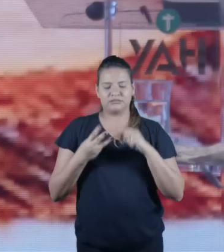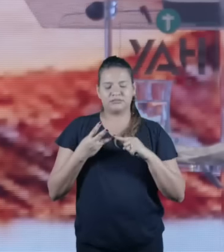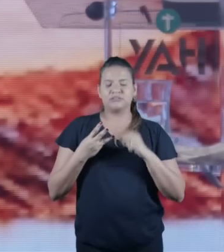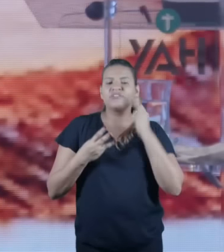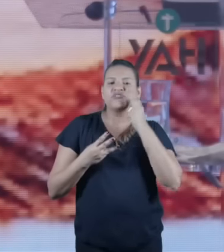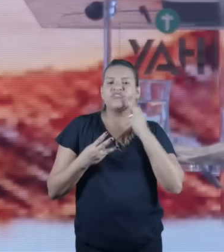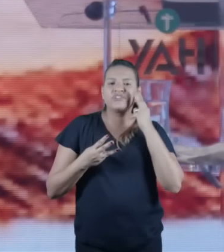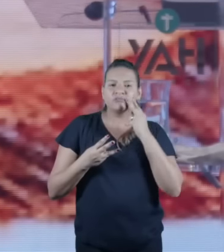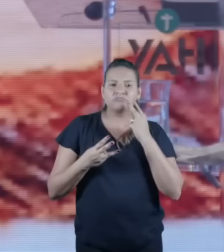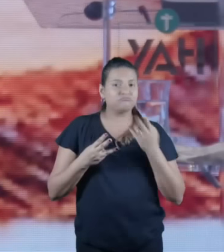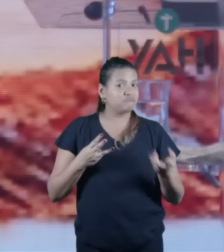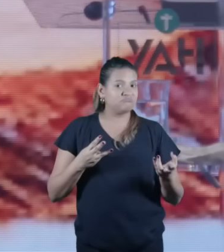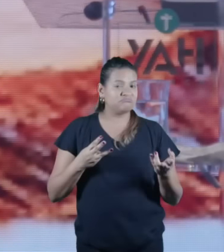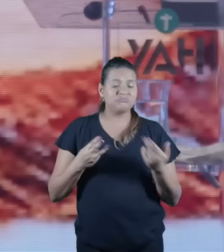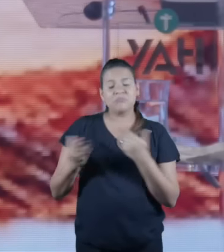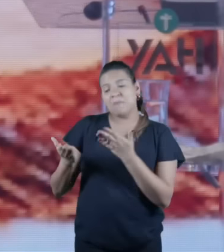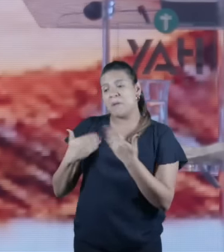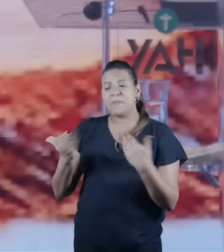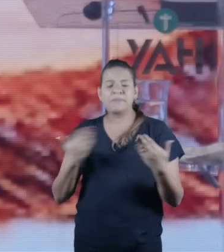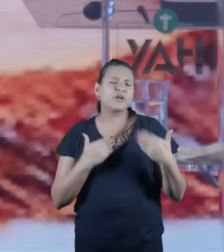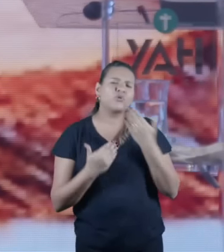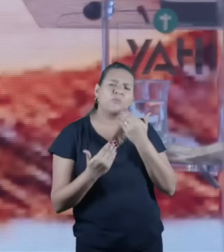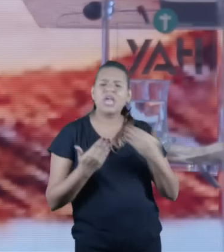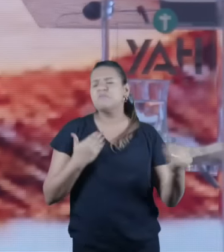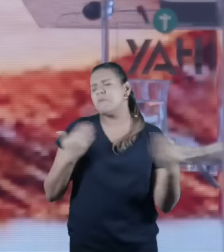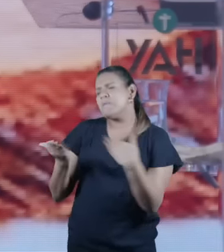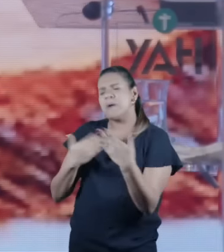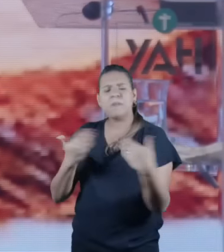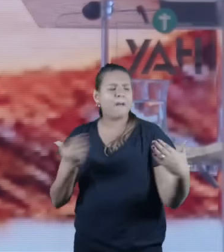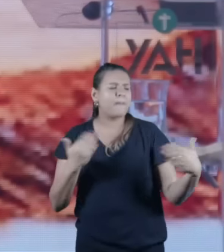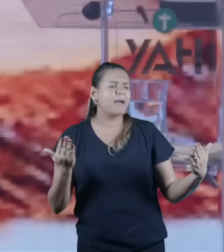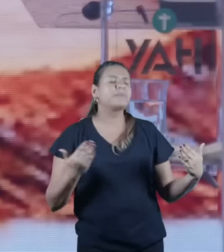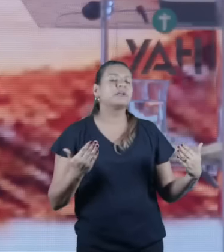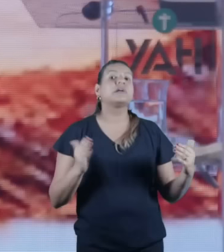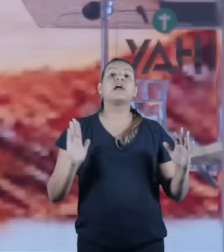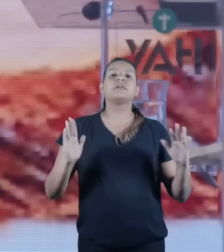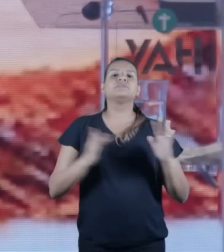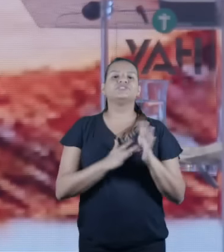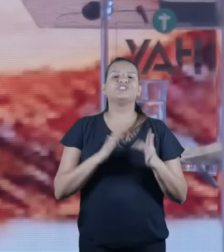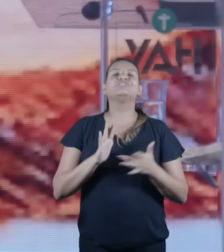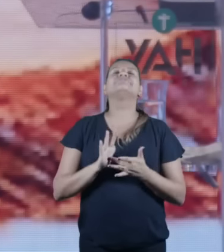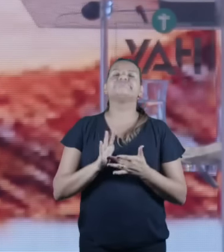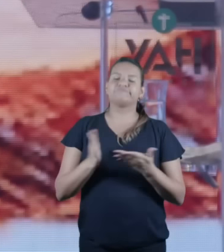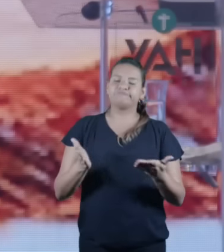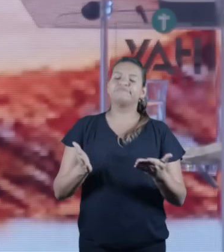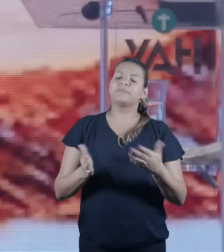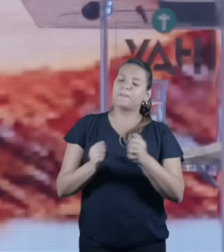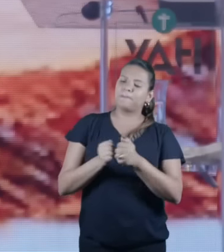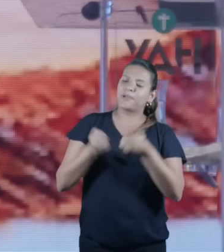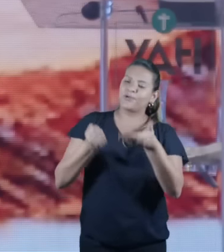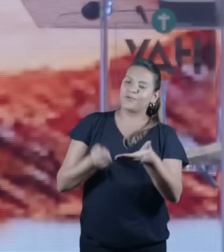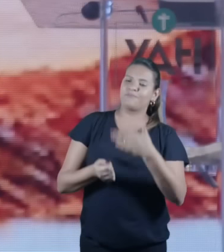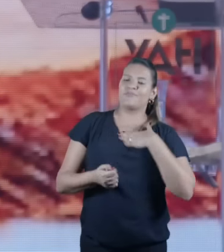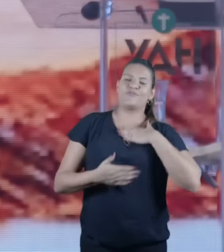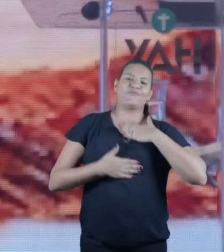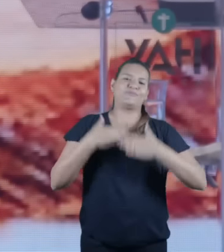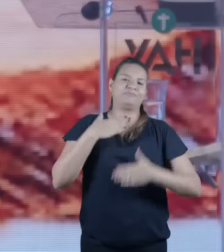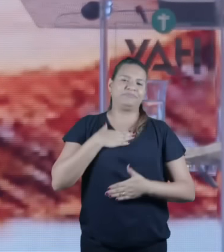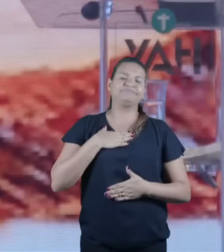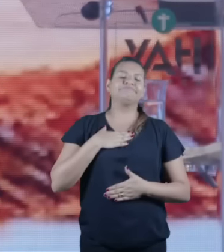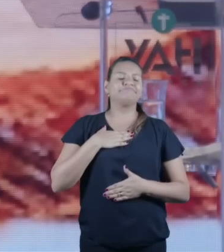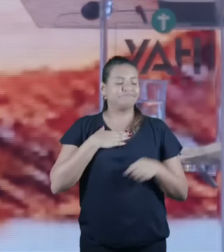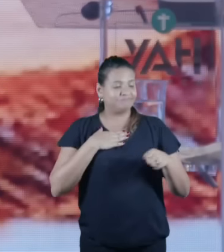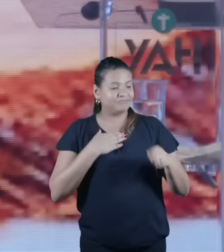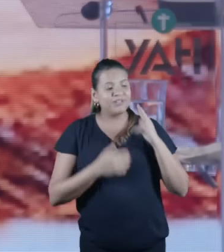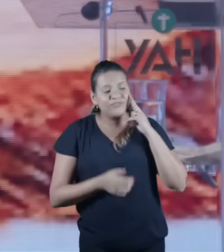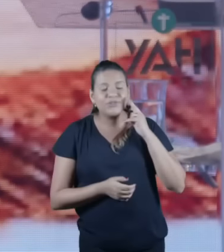e Jesus então quando ele está lá ele diz este é o meu pão esse é o meu corpo e esse é o meu sangue e